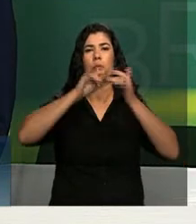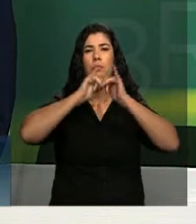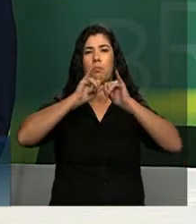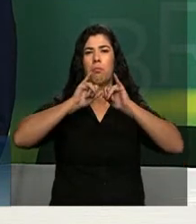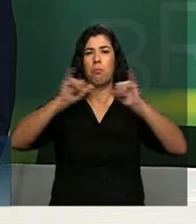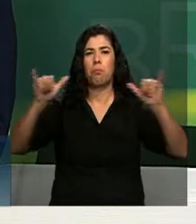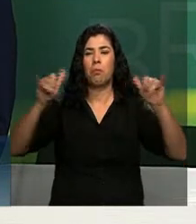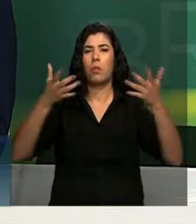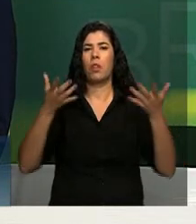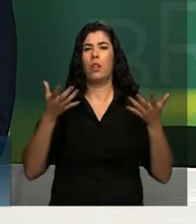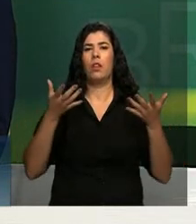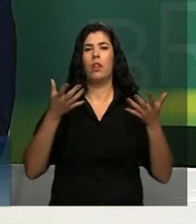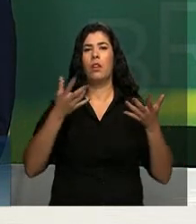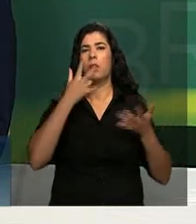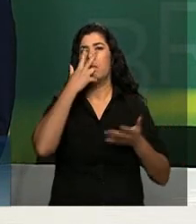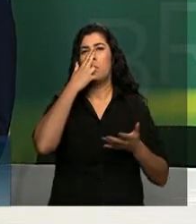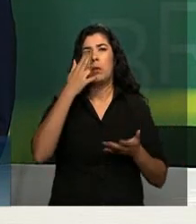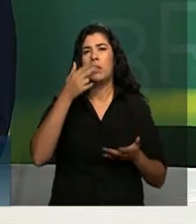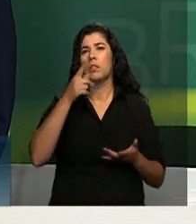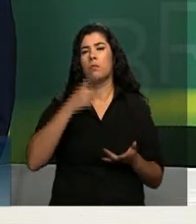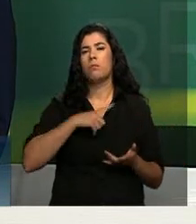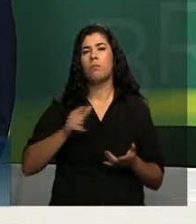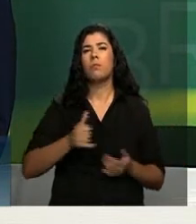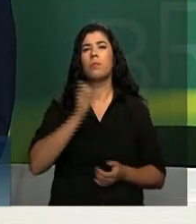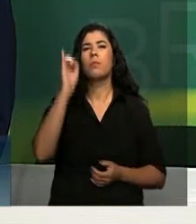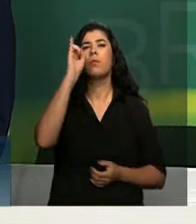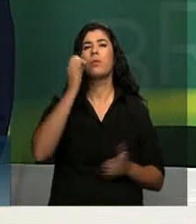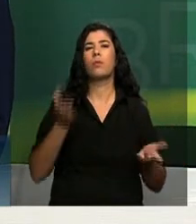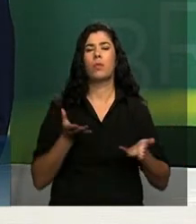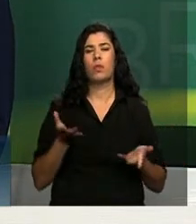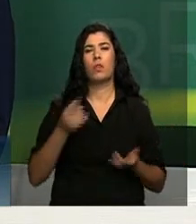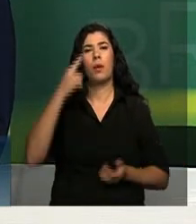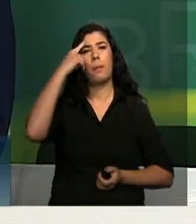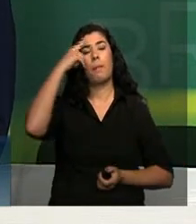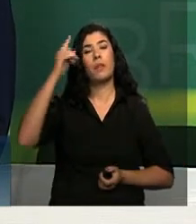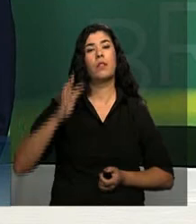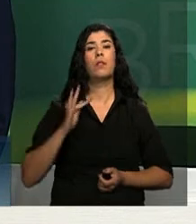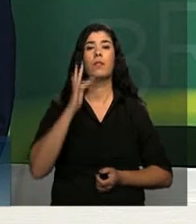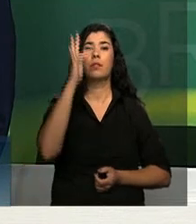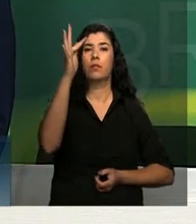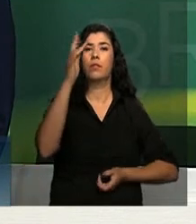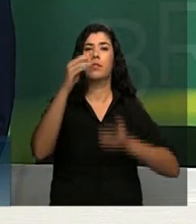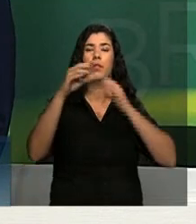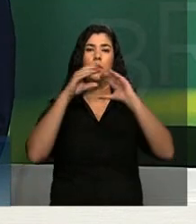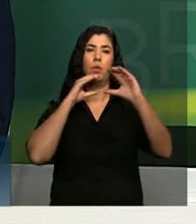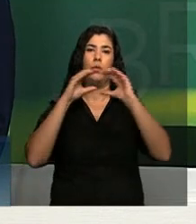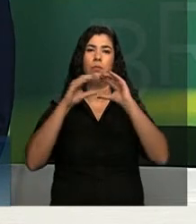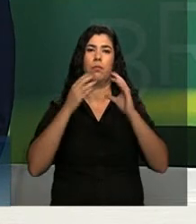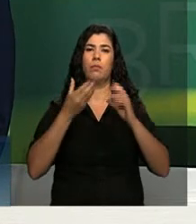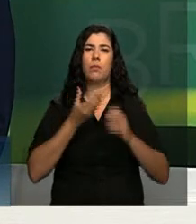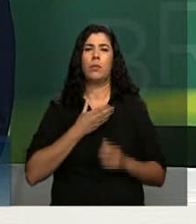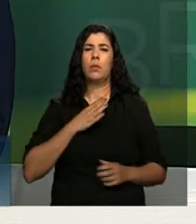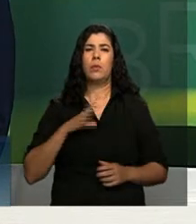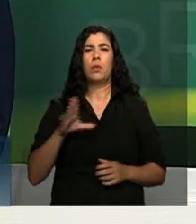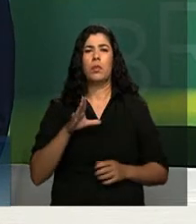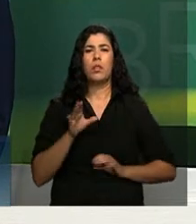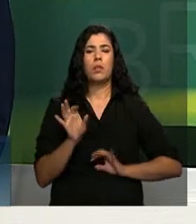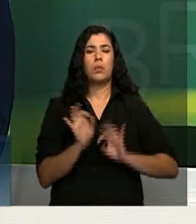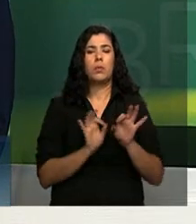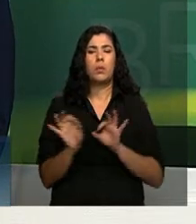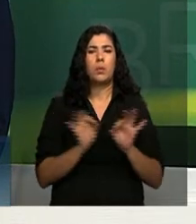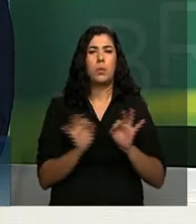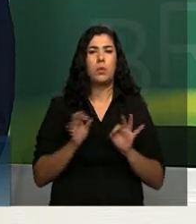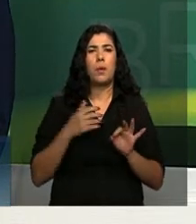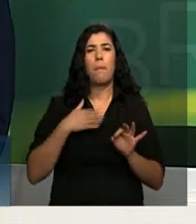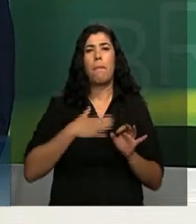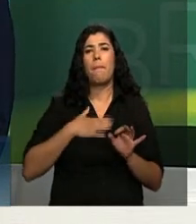isso seja importante nesse momento. Eu quero pensar a comunicação do governo daqui para frente. Não quero elaborar as minhas